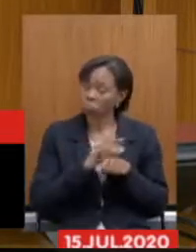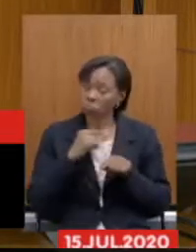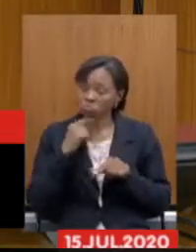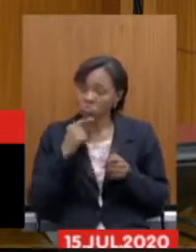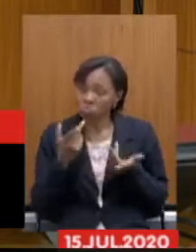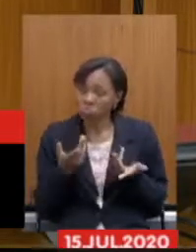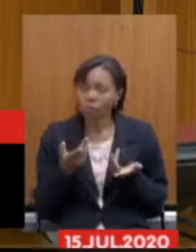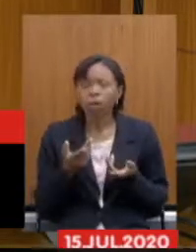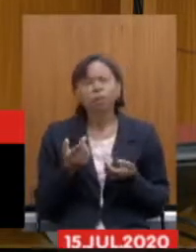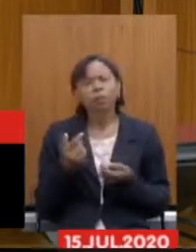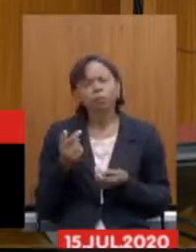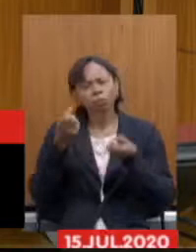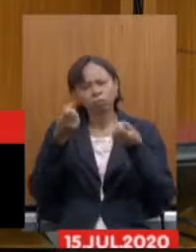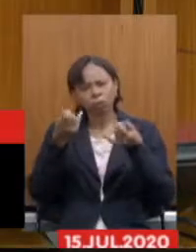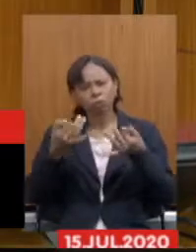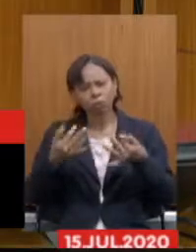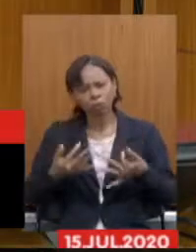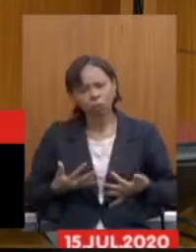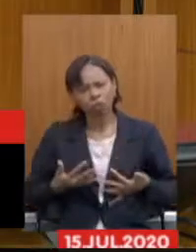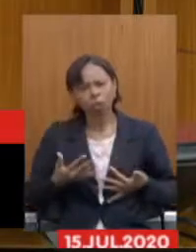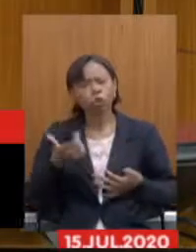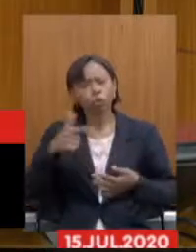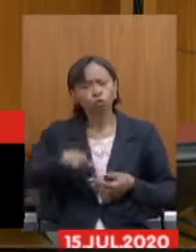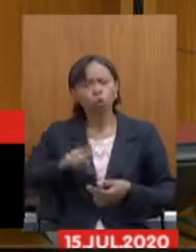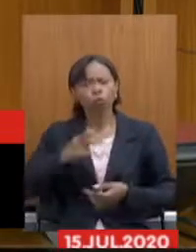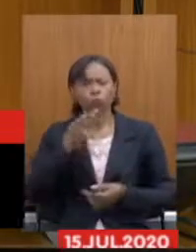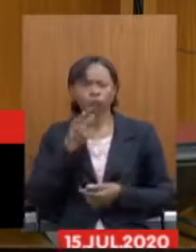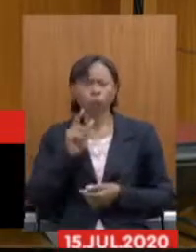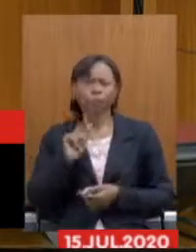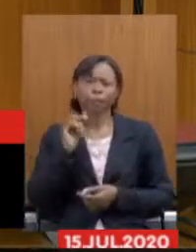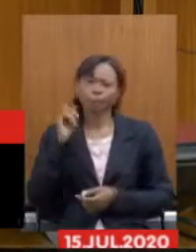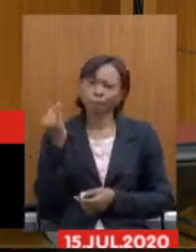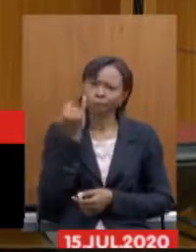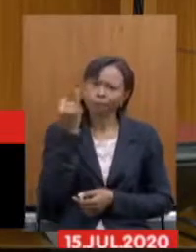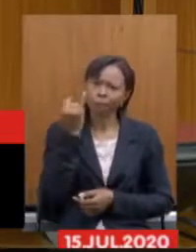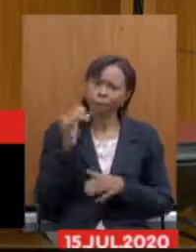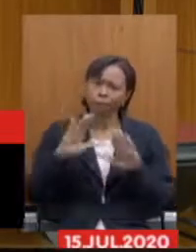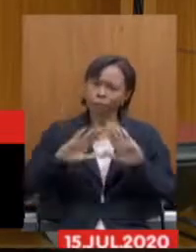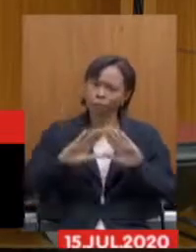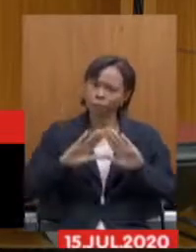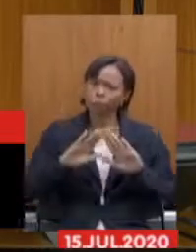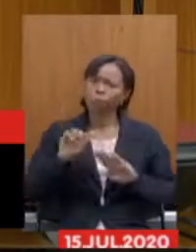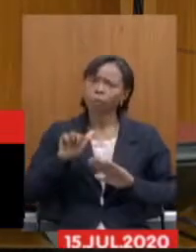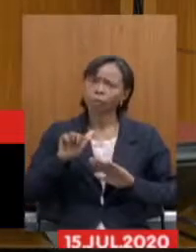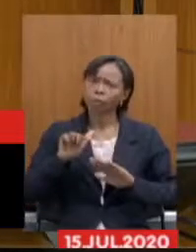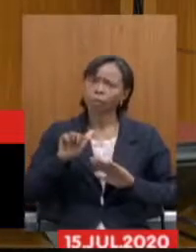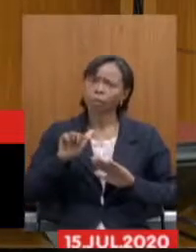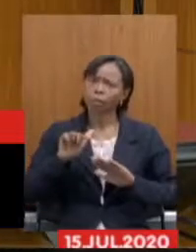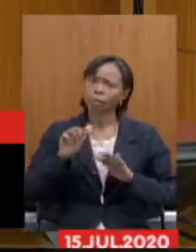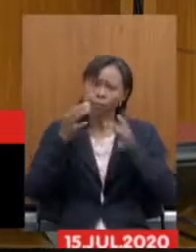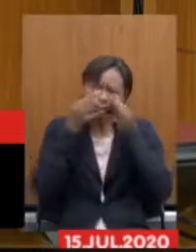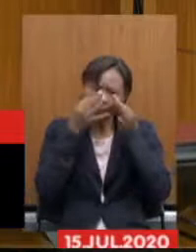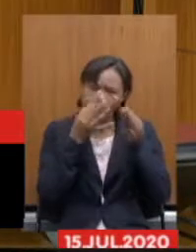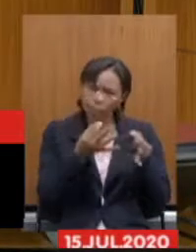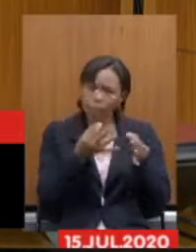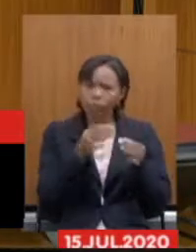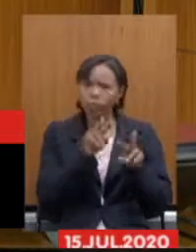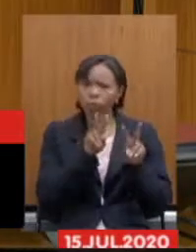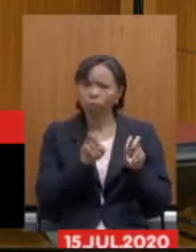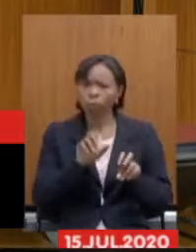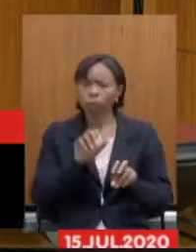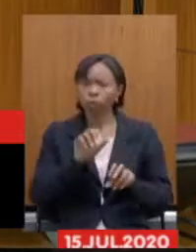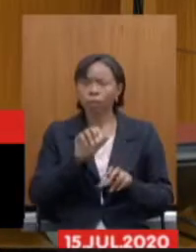essas considerações, eu reitero o que disse no início, da importância da Assembleia trabalhar na questão da alíquota,